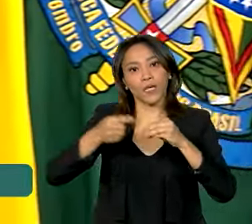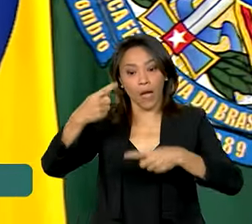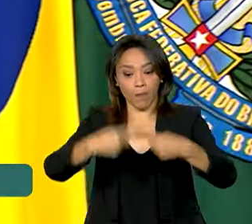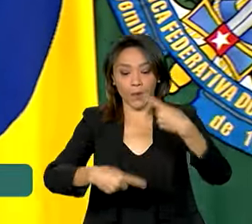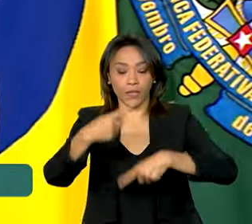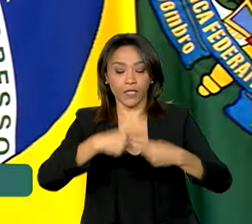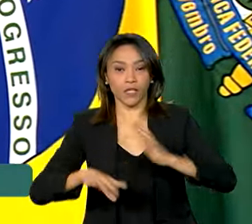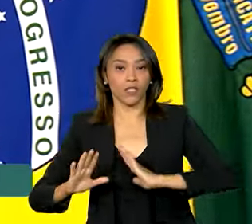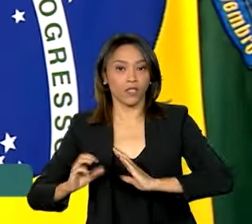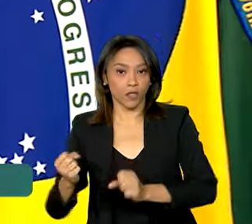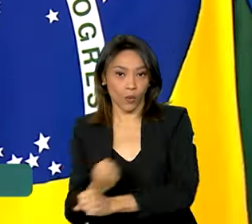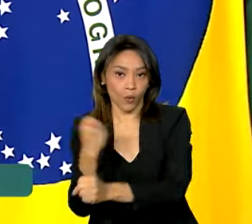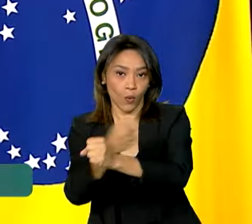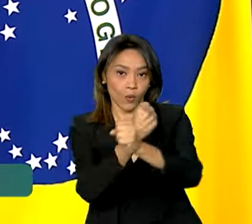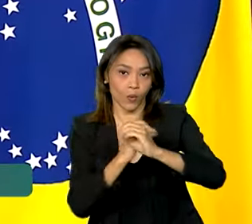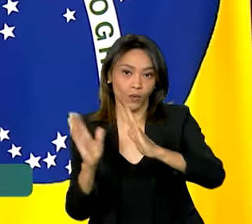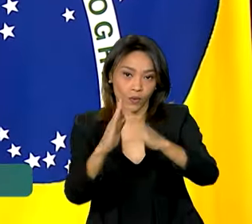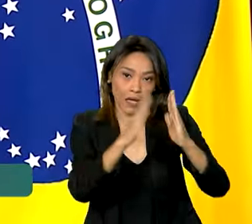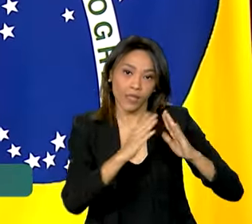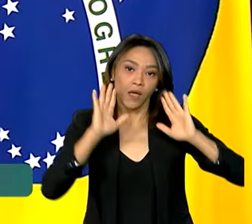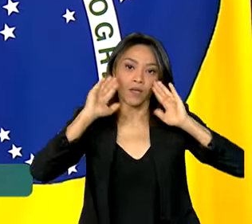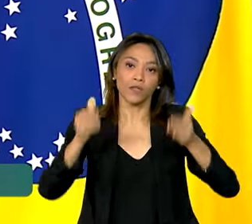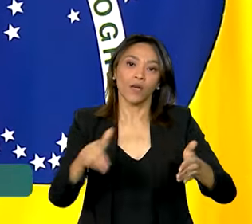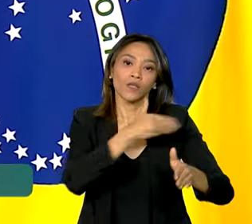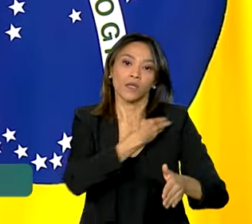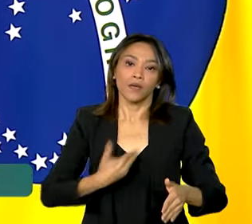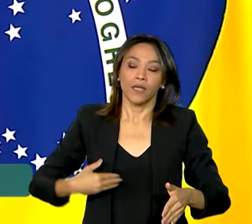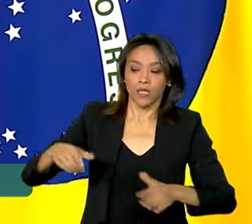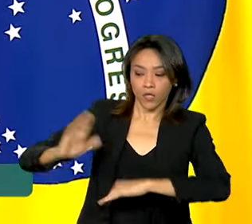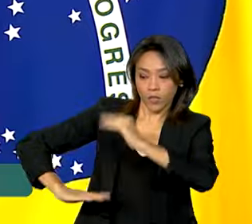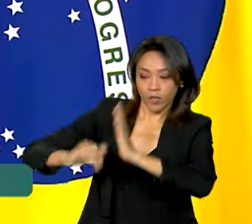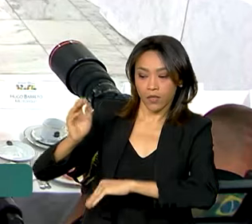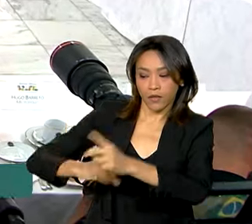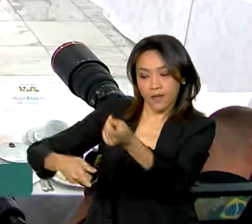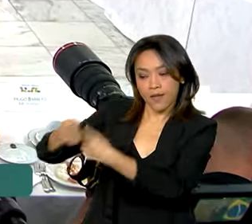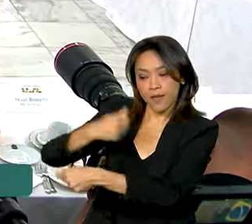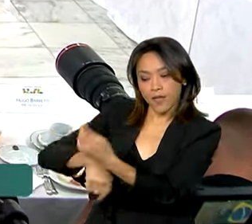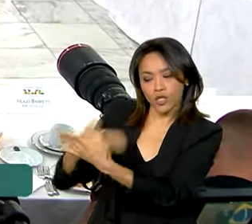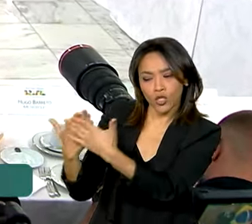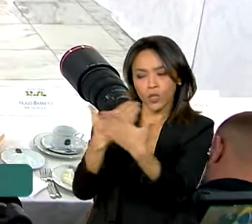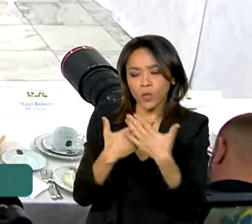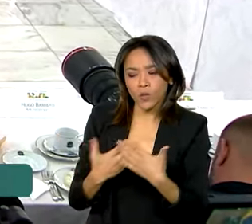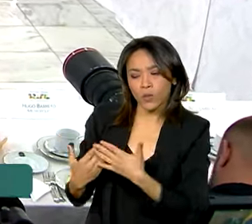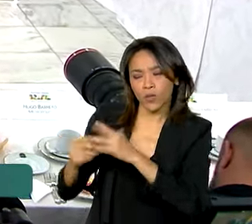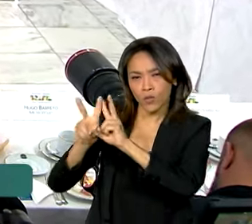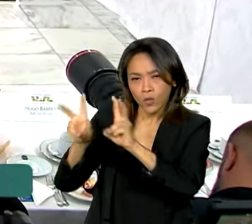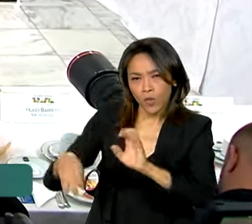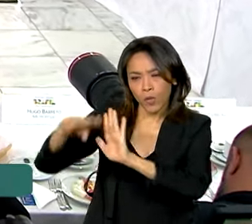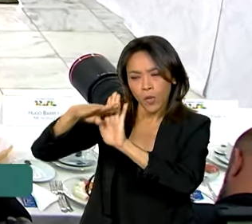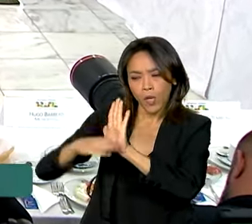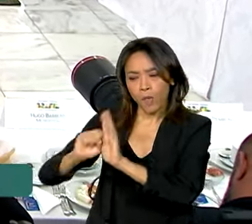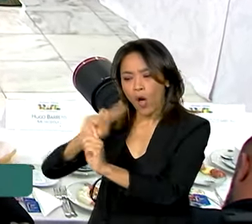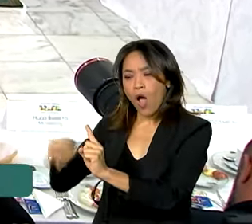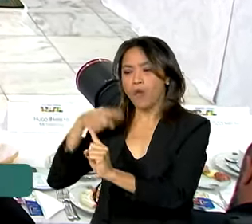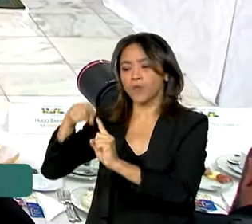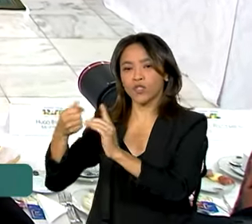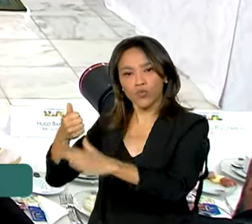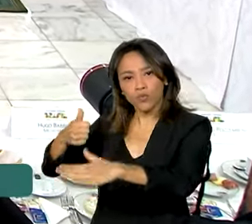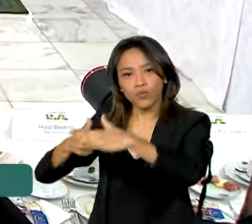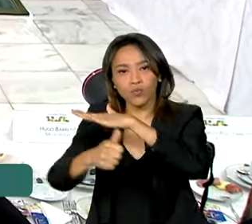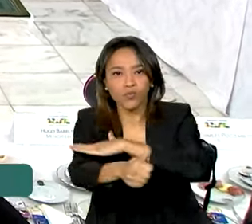prioridade do governo e que a equipe econômica estuda a possibilidade de um programa destinado ao financiamento de reforma de